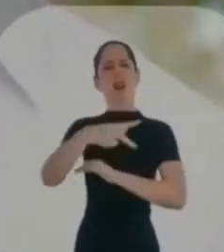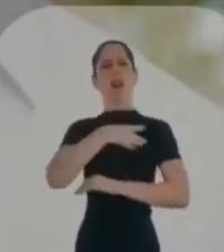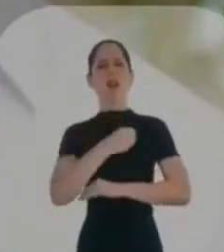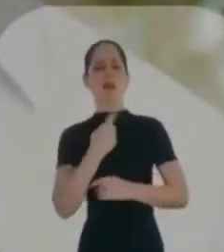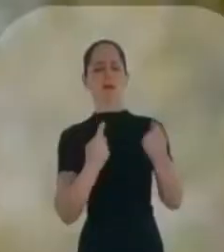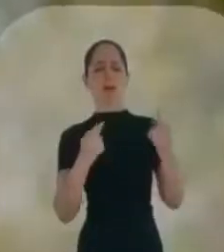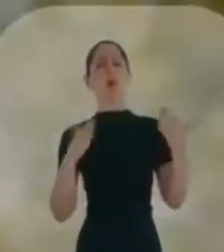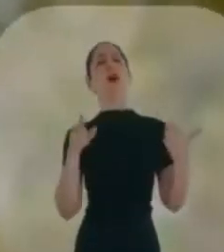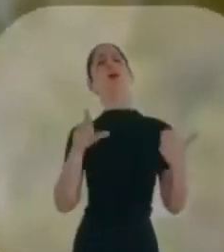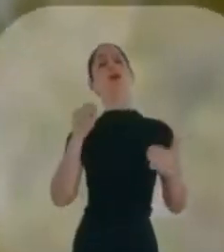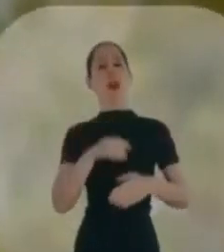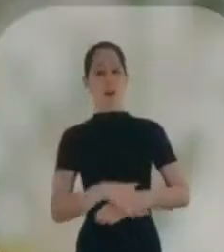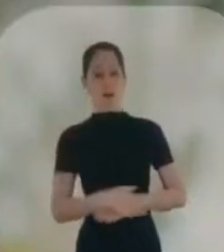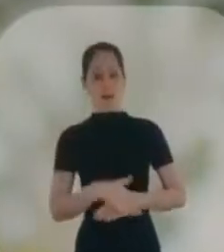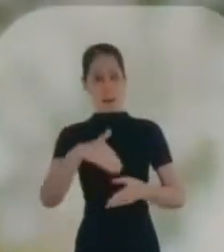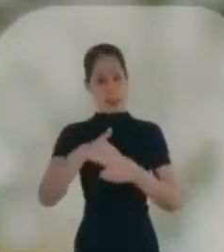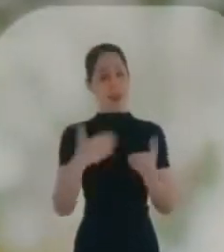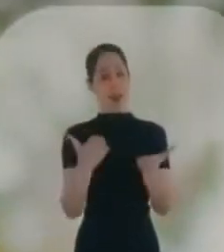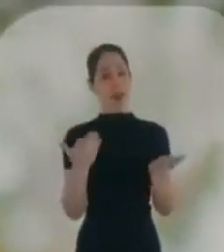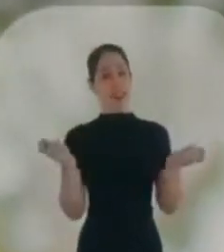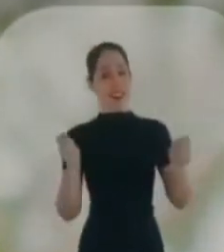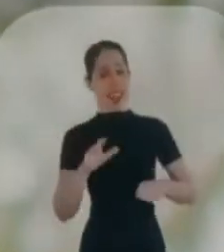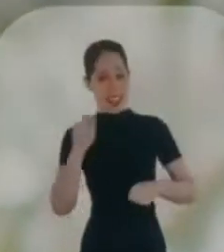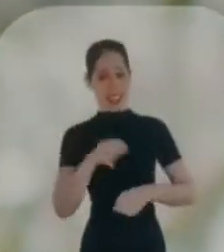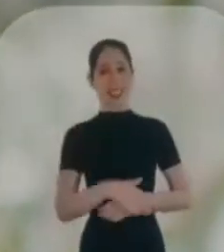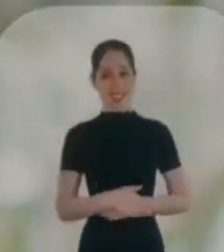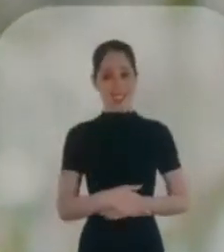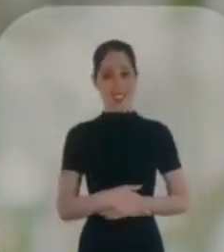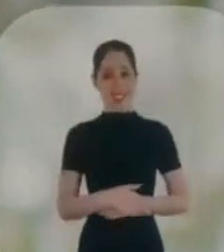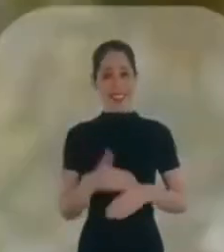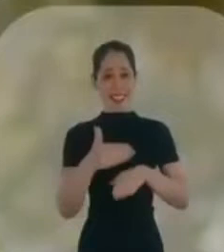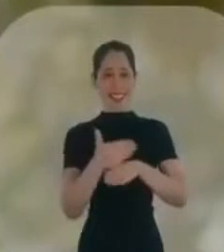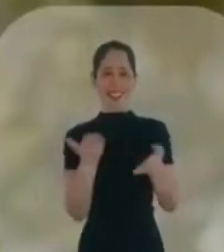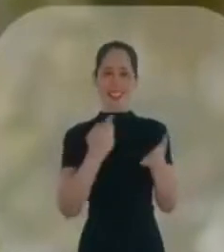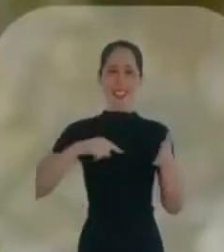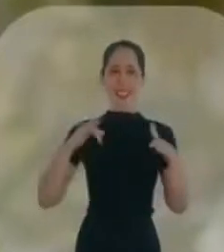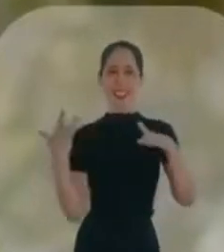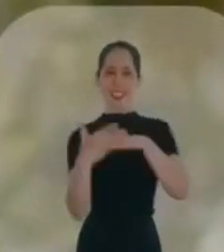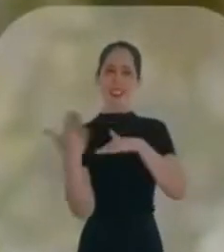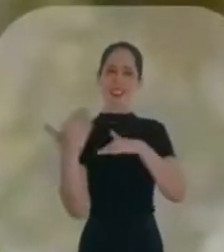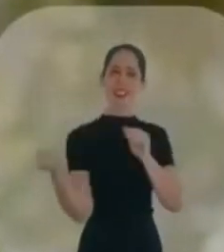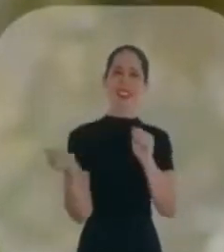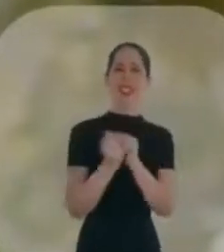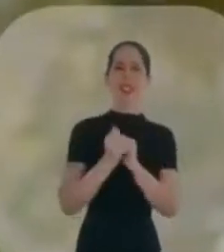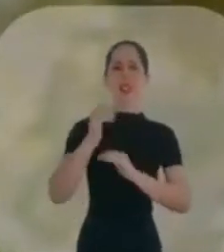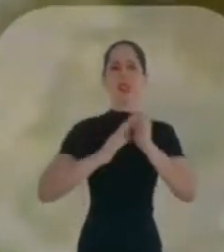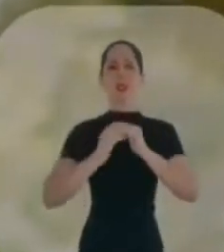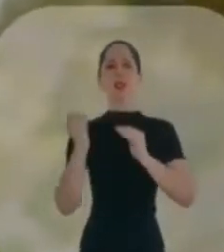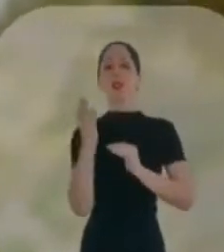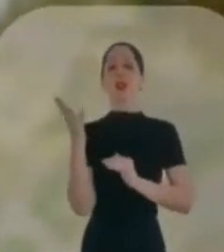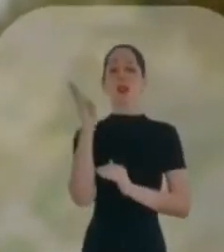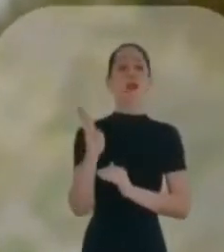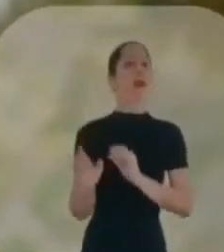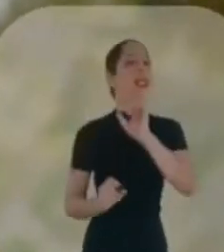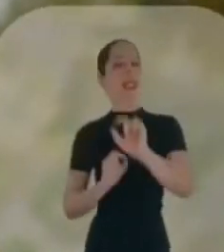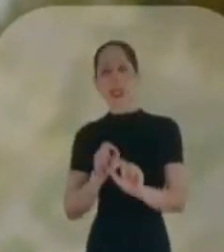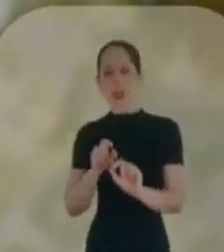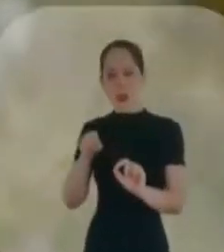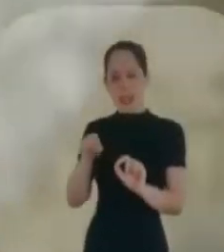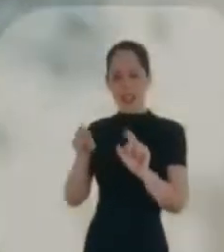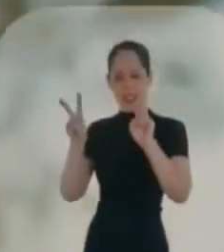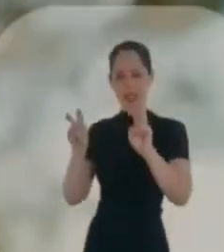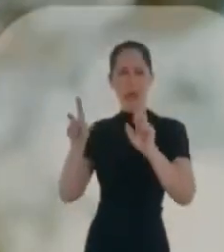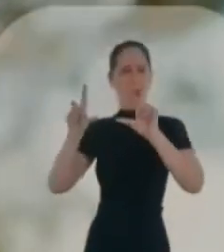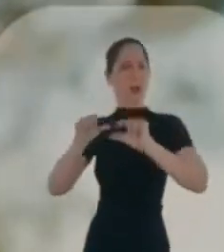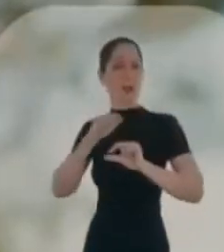para os seus filhos. Qual você escolheria? Nessas eleições, você pode escolher. Acesse agora mesmo as nossas redes. E vamos juntos construir um